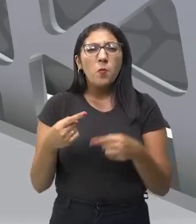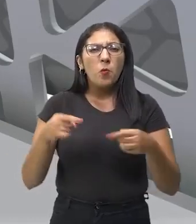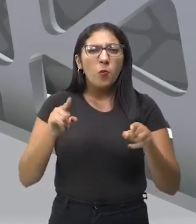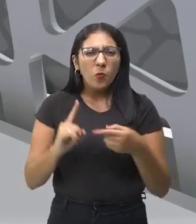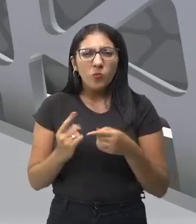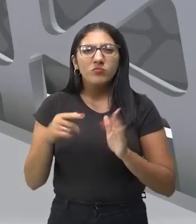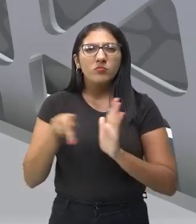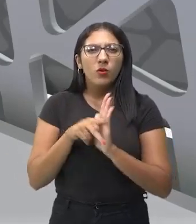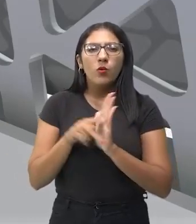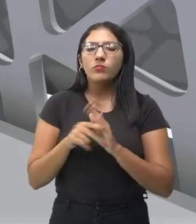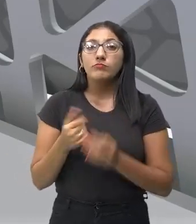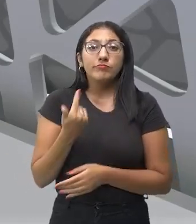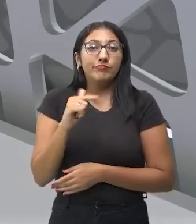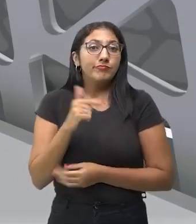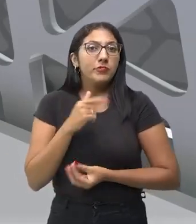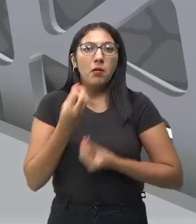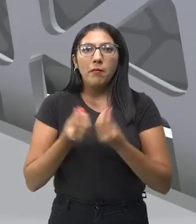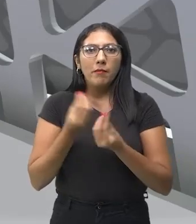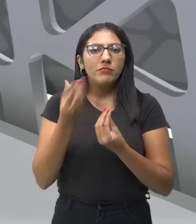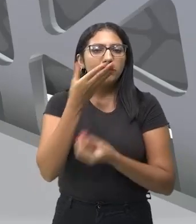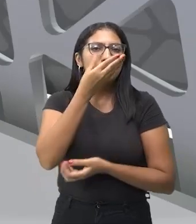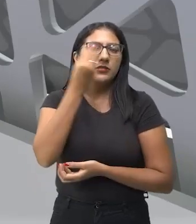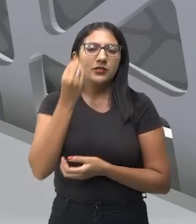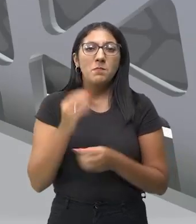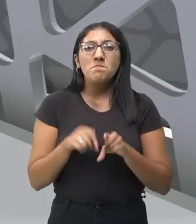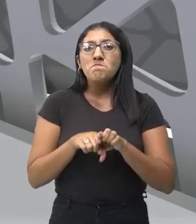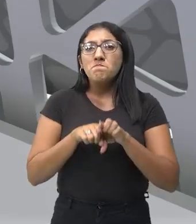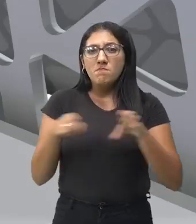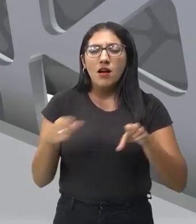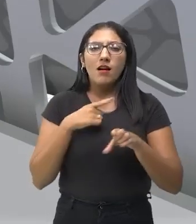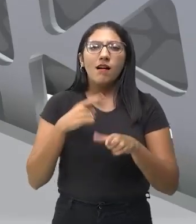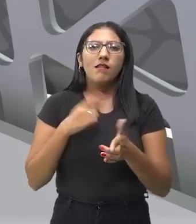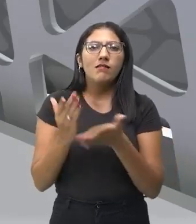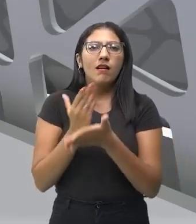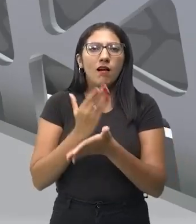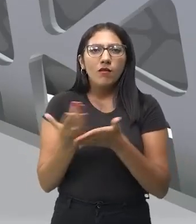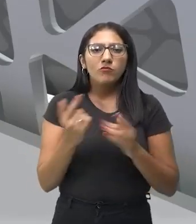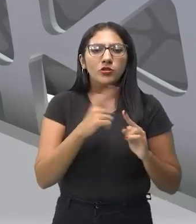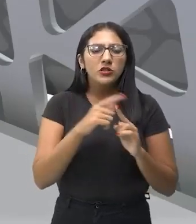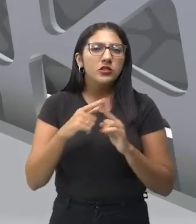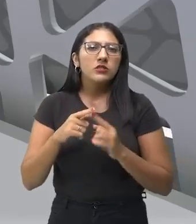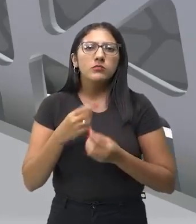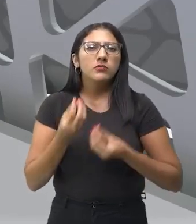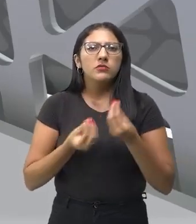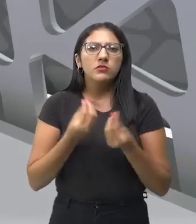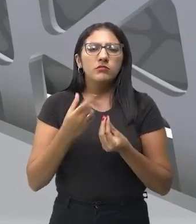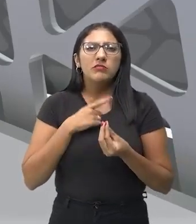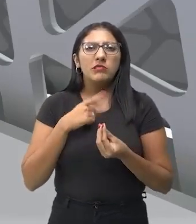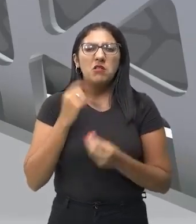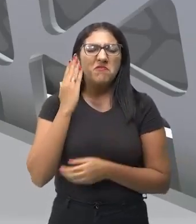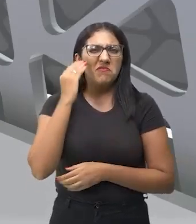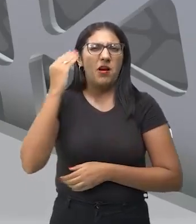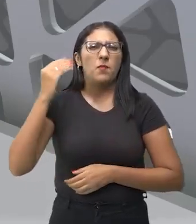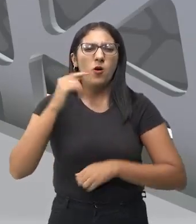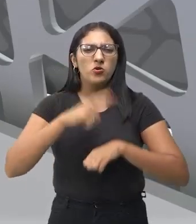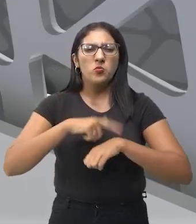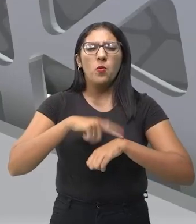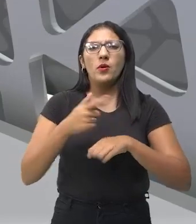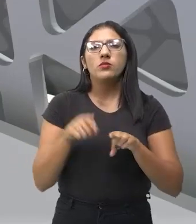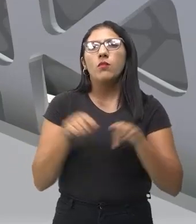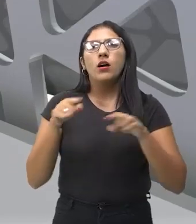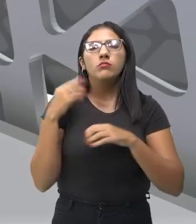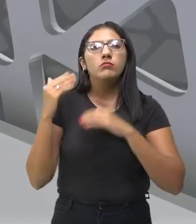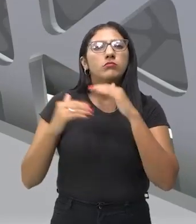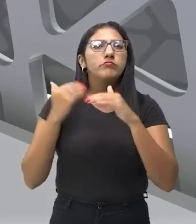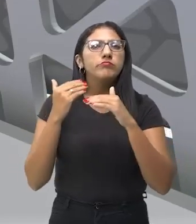músicas que não vão ser esquecidas, mas existem aquelas músicas que são passadas como cometa, fazem um sucesso, mas logo